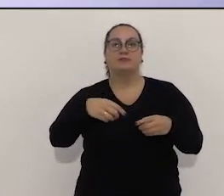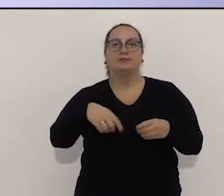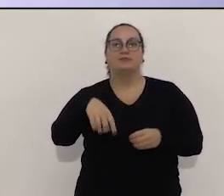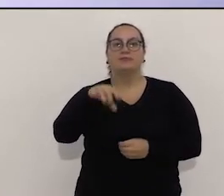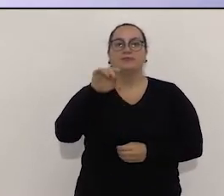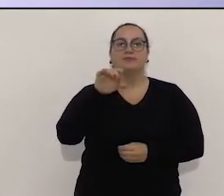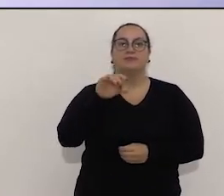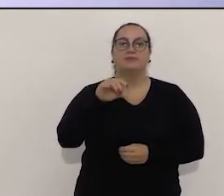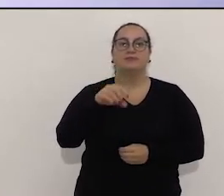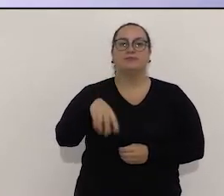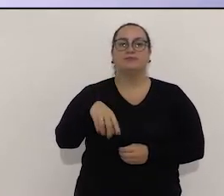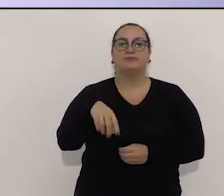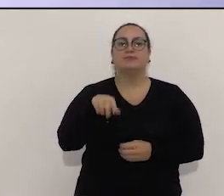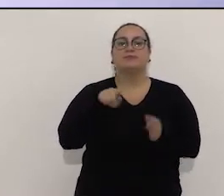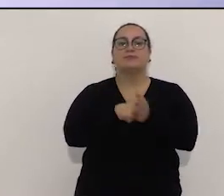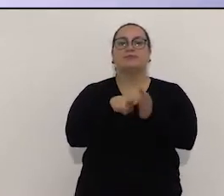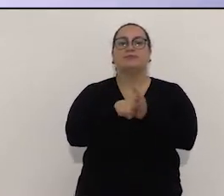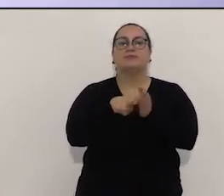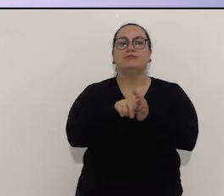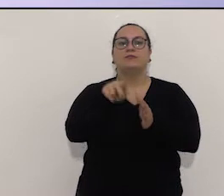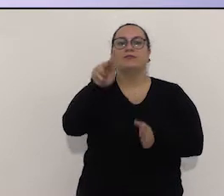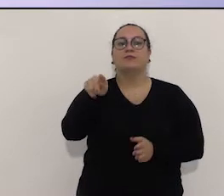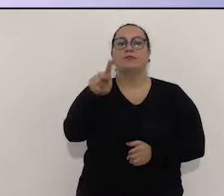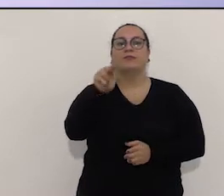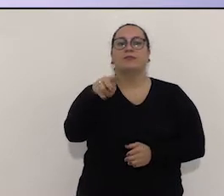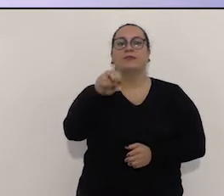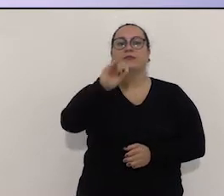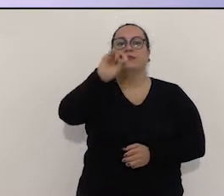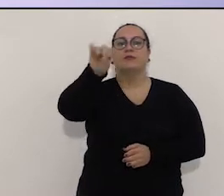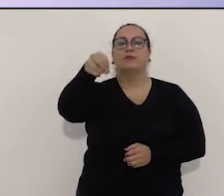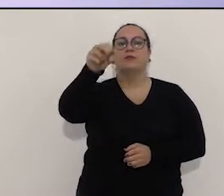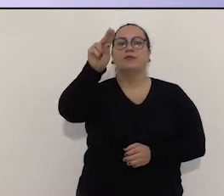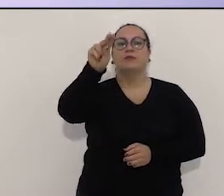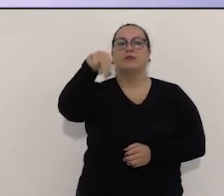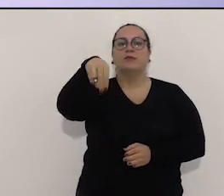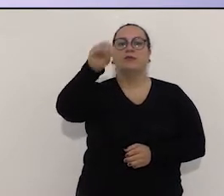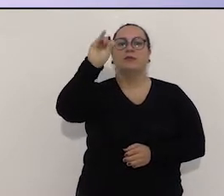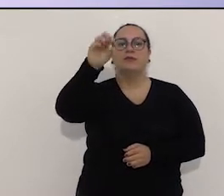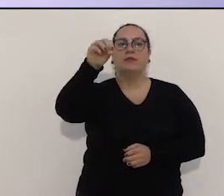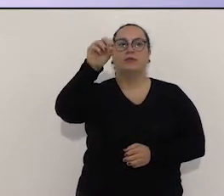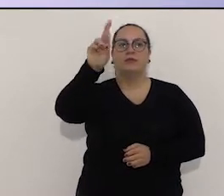A próxima pergunta, então, quem fará será o professor Inácio Júnior.